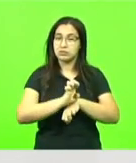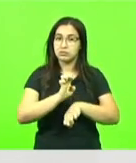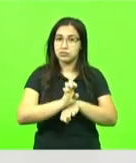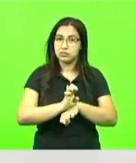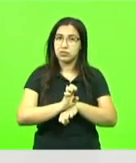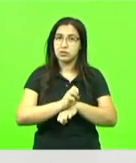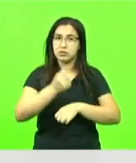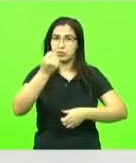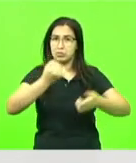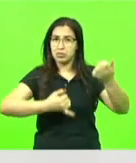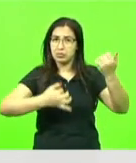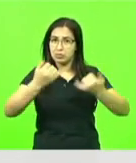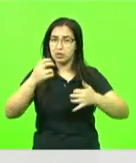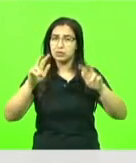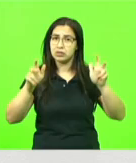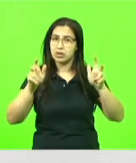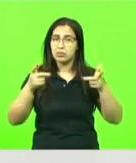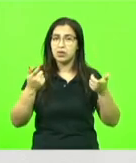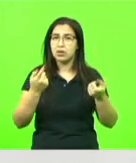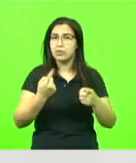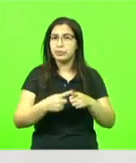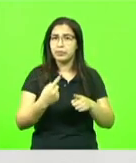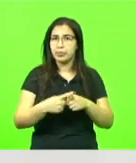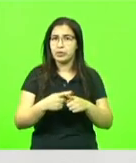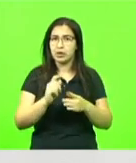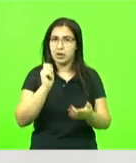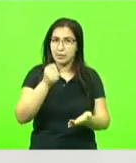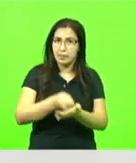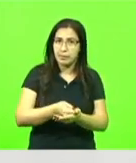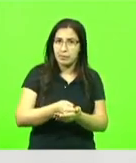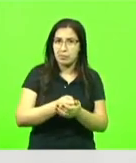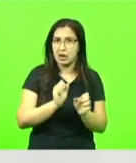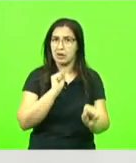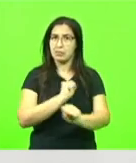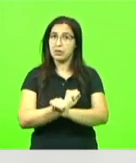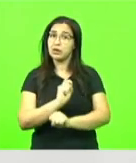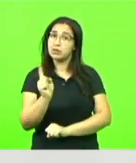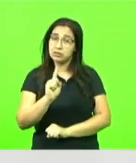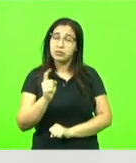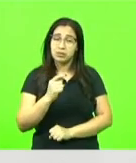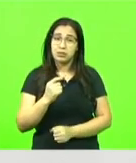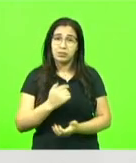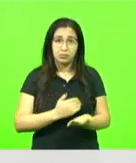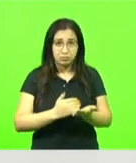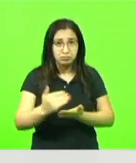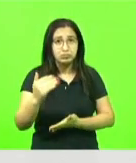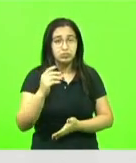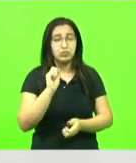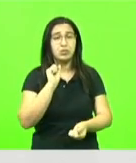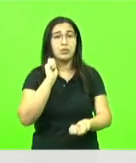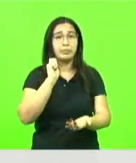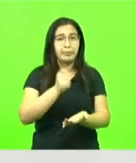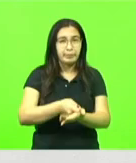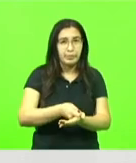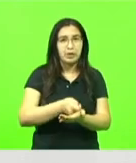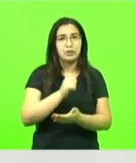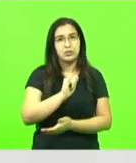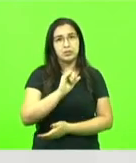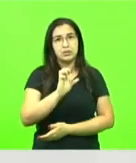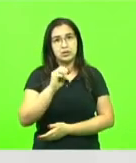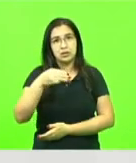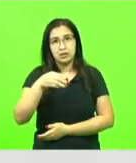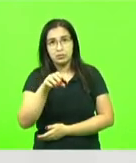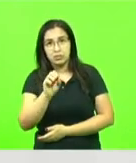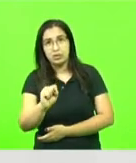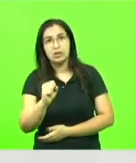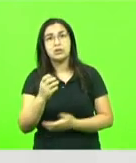nenhum ninguém está deixando de pagar o seu ICMS, pagar os seus impostos. E você paga os seus impostos para que tenha o retorno ali em saúde,